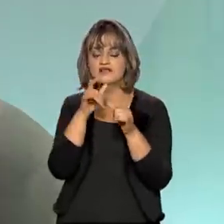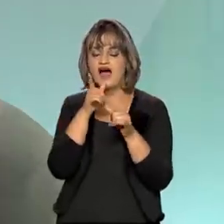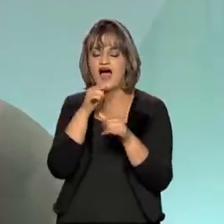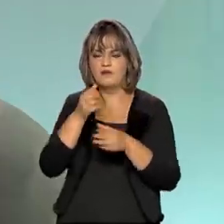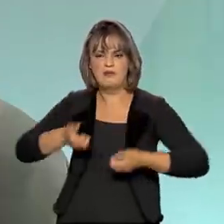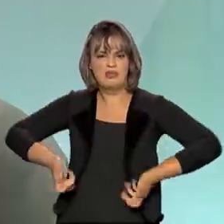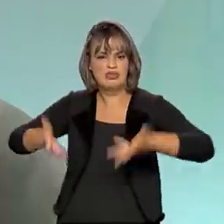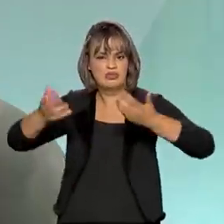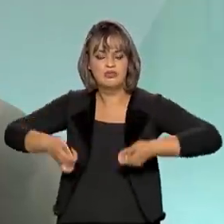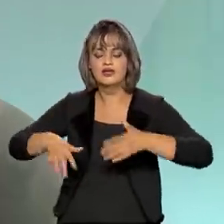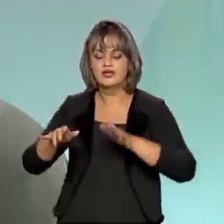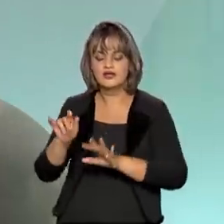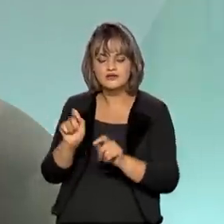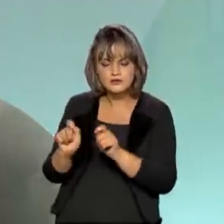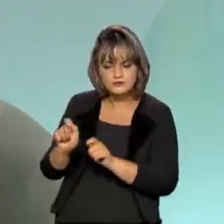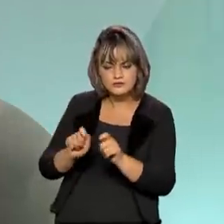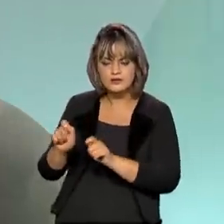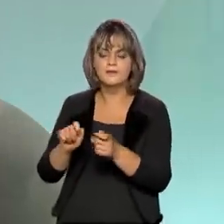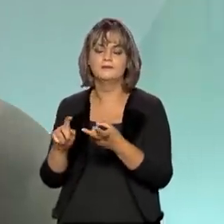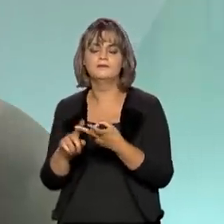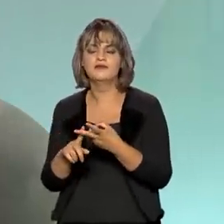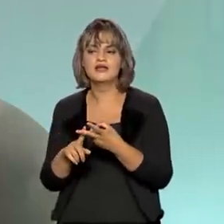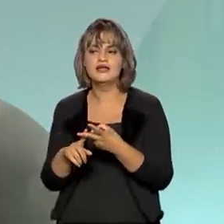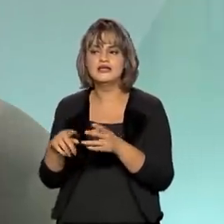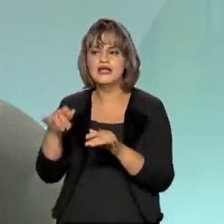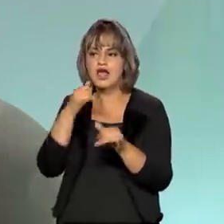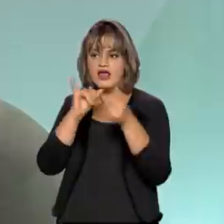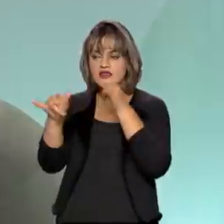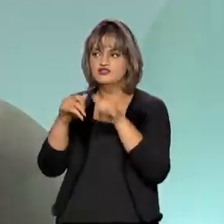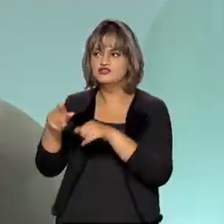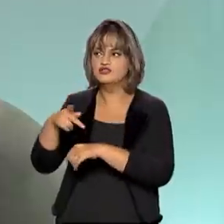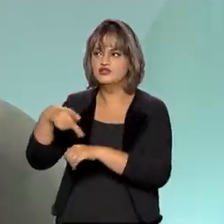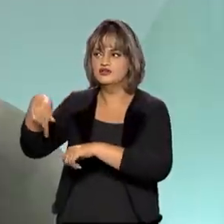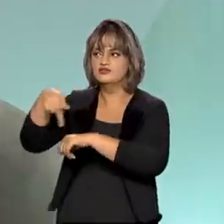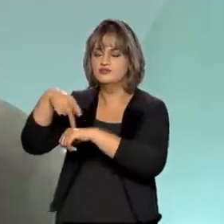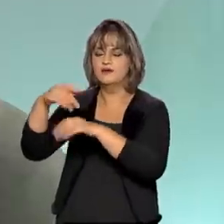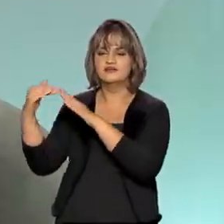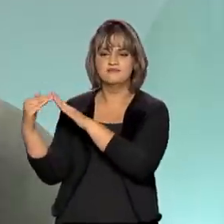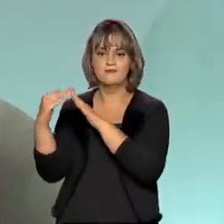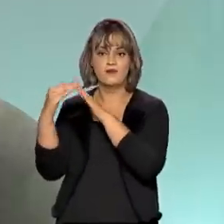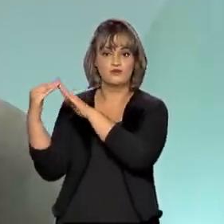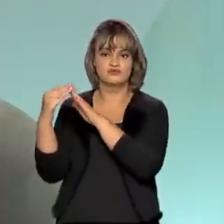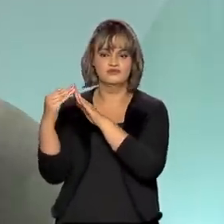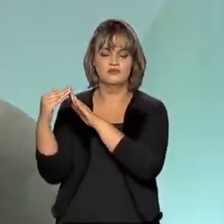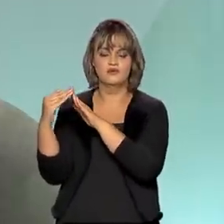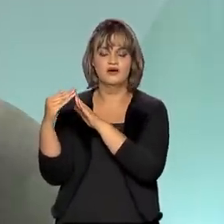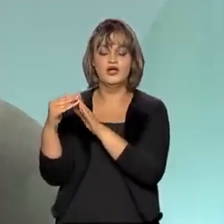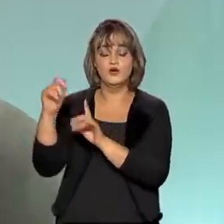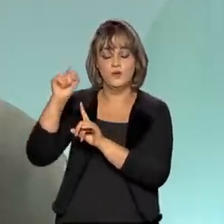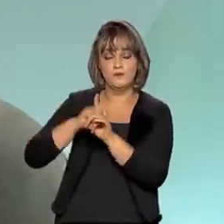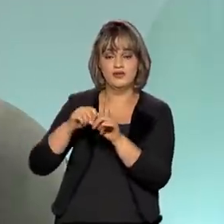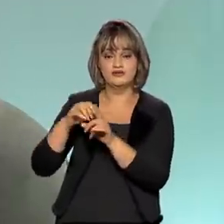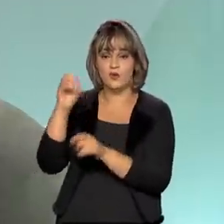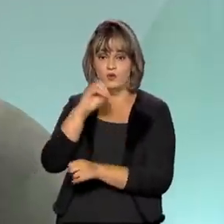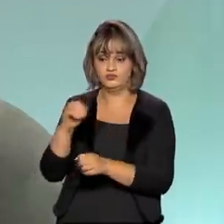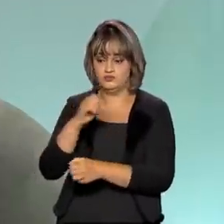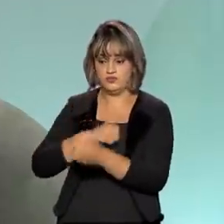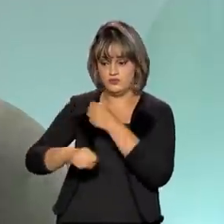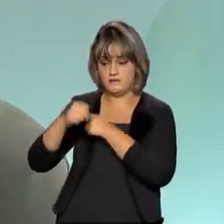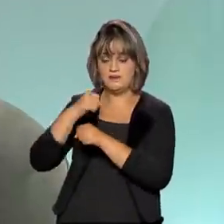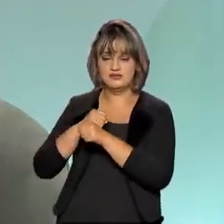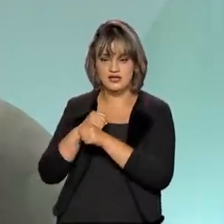reservatórios e importação de energia elétrica dos países vizinhos. Isso já a partir de outubro de 2020,